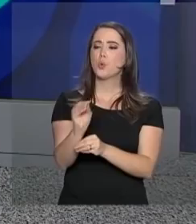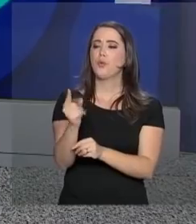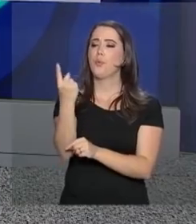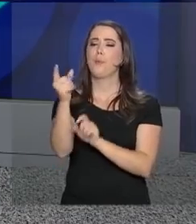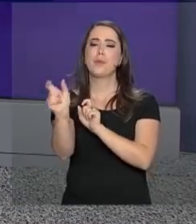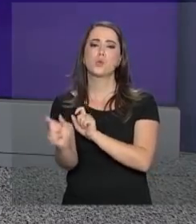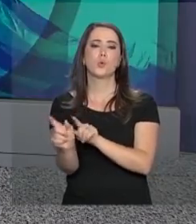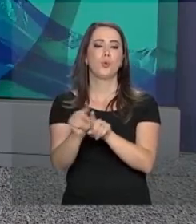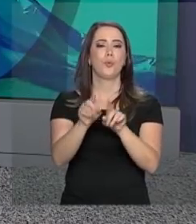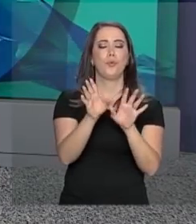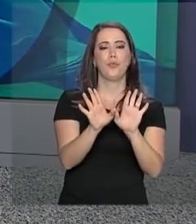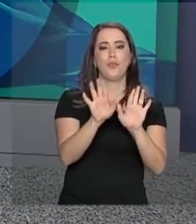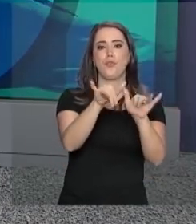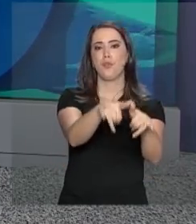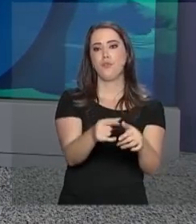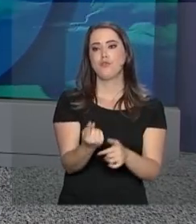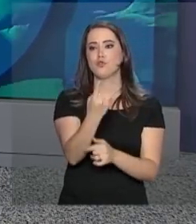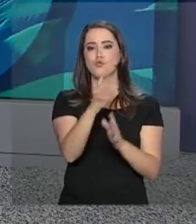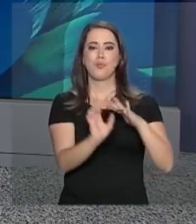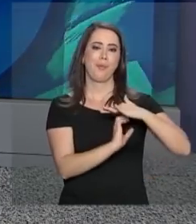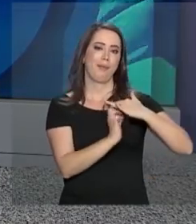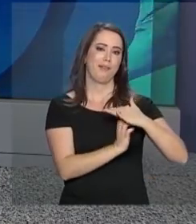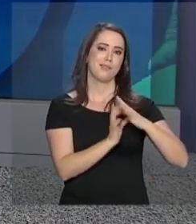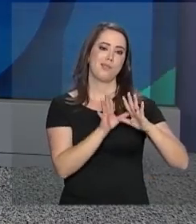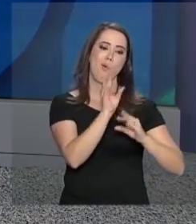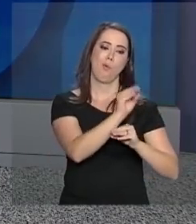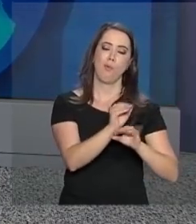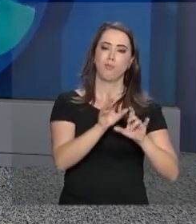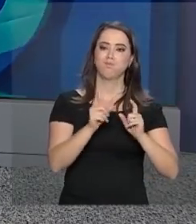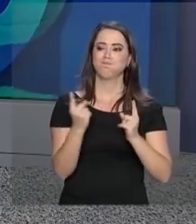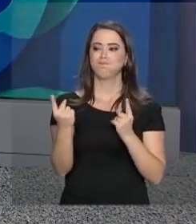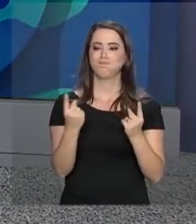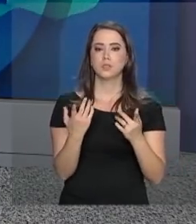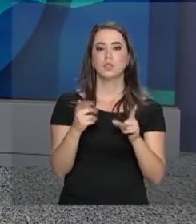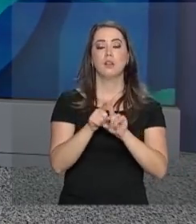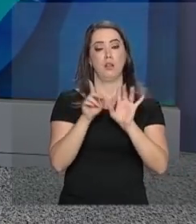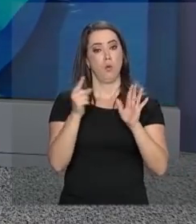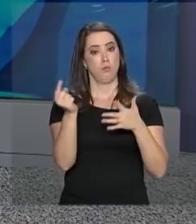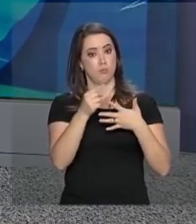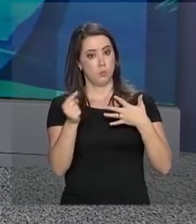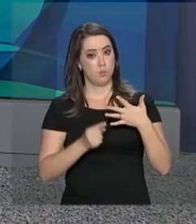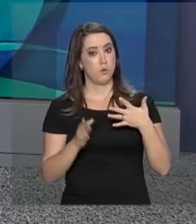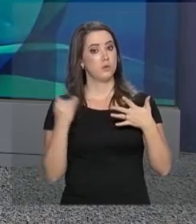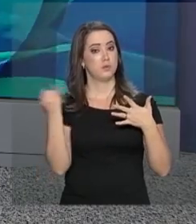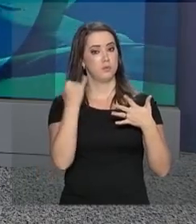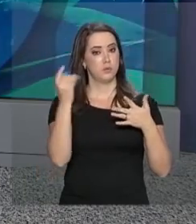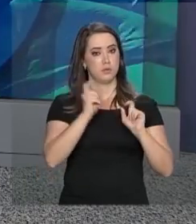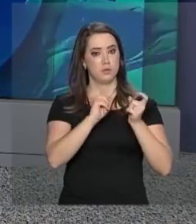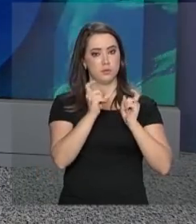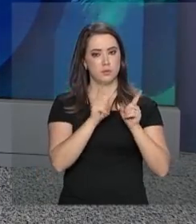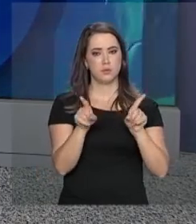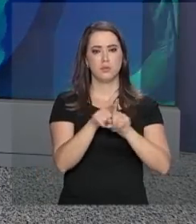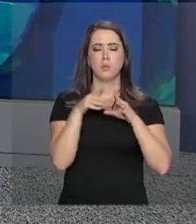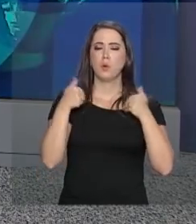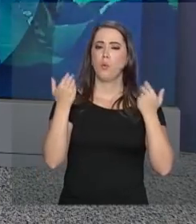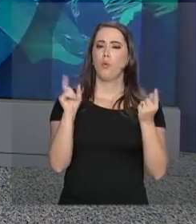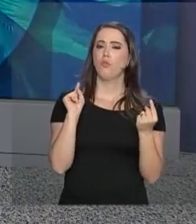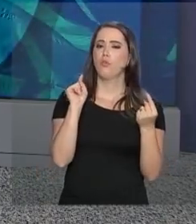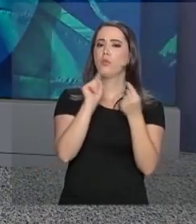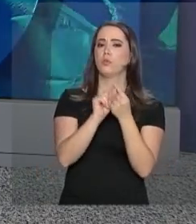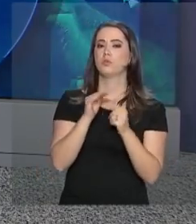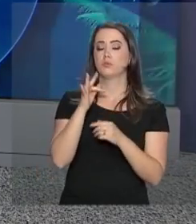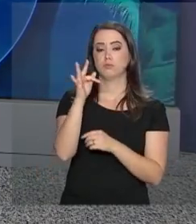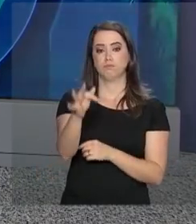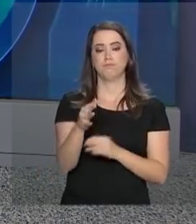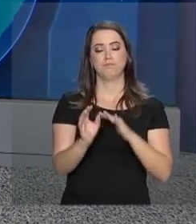excelência retomada. Ele listou ainda quais vão ser os pontos fundamentais em sua administração e também qual será o